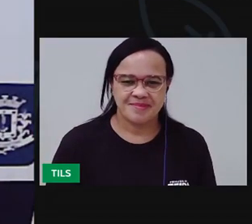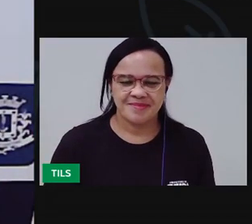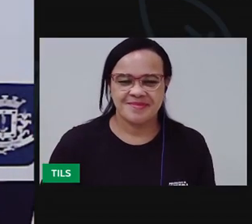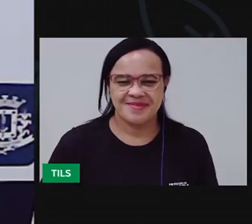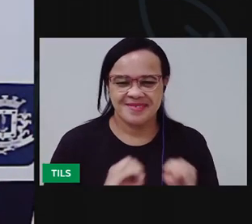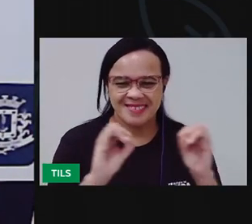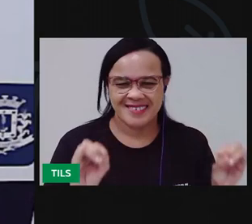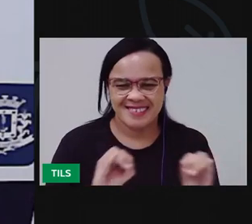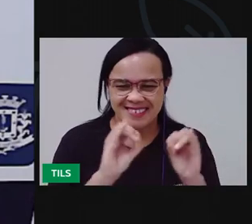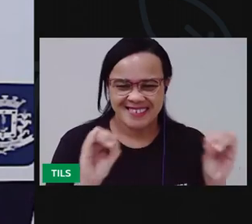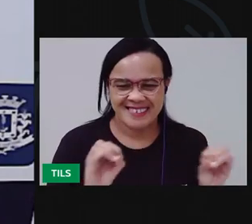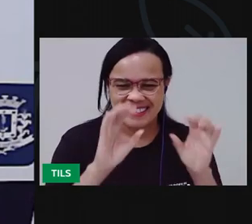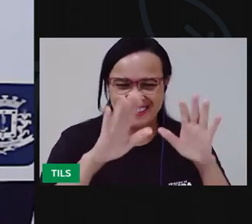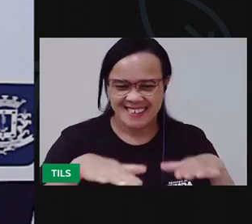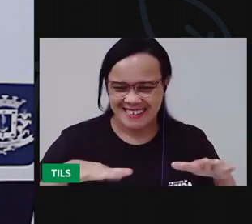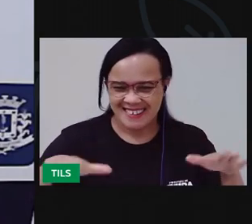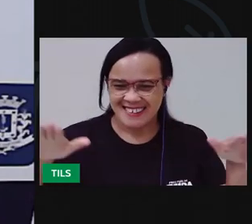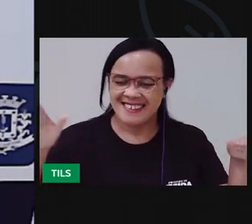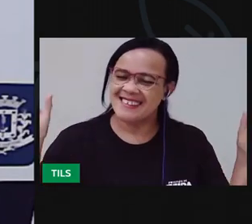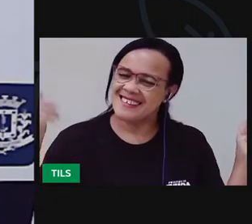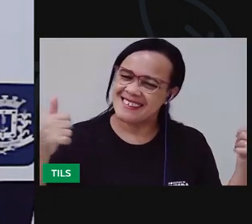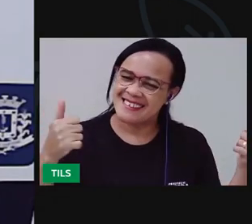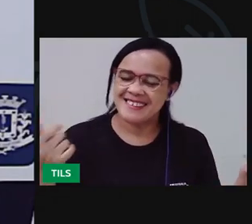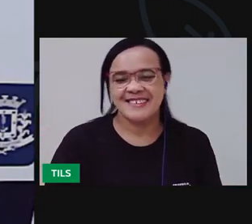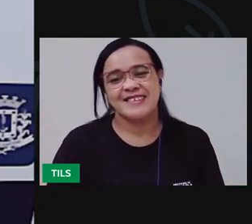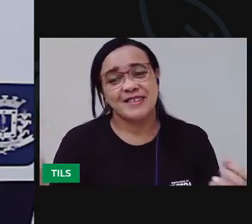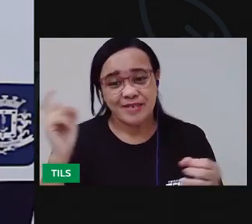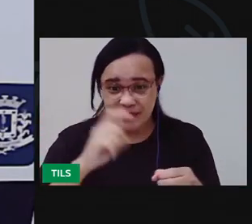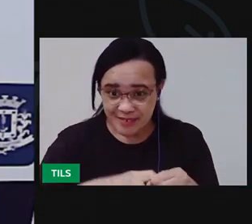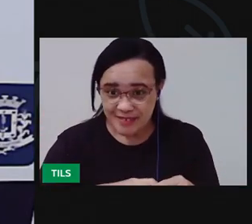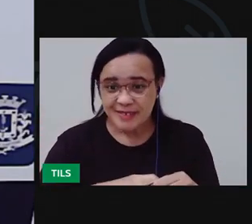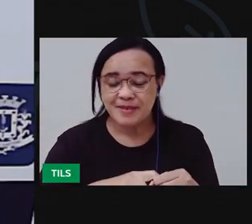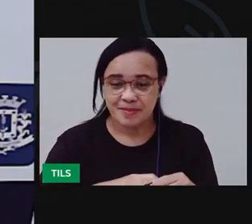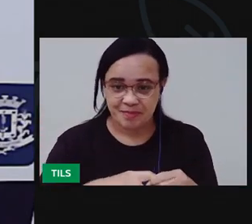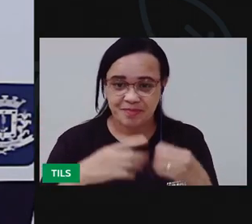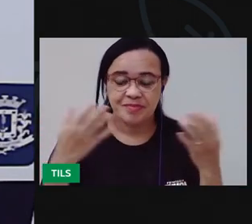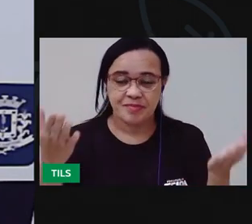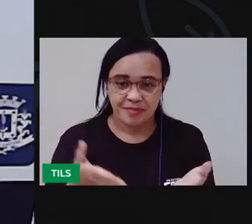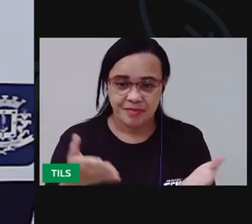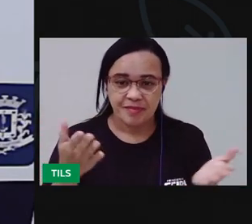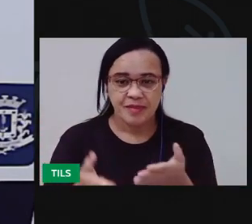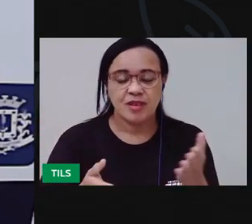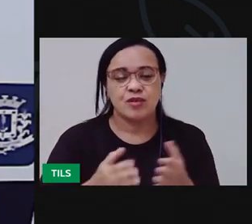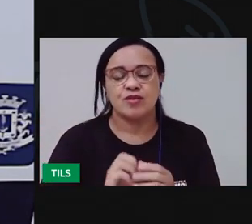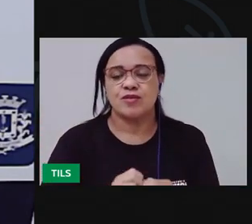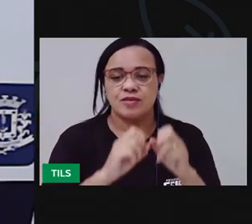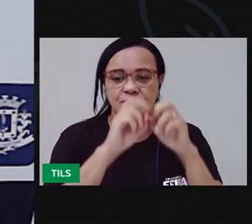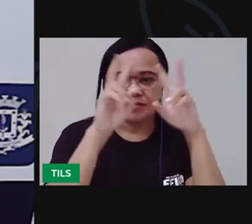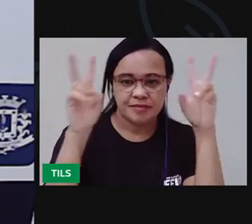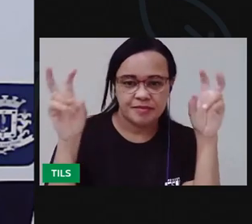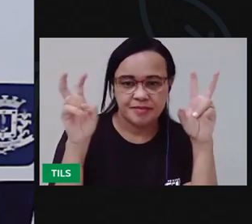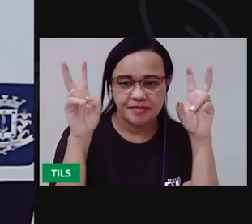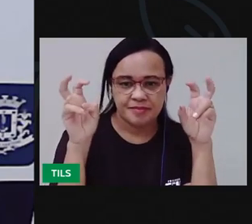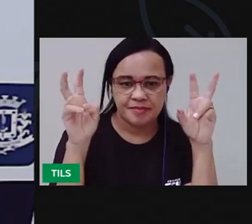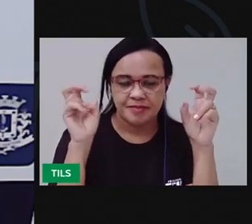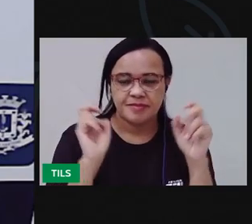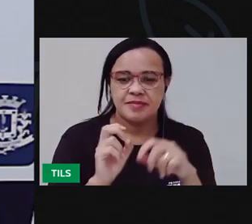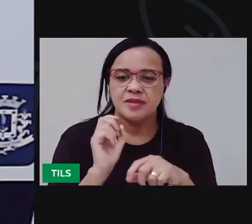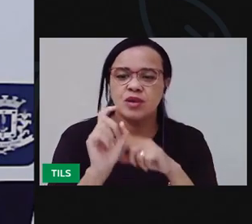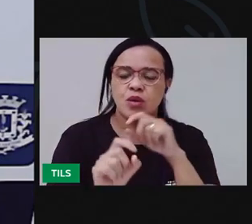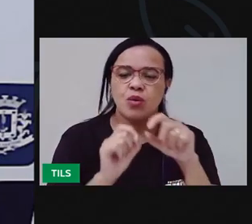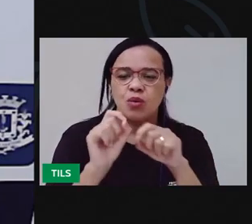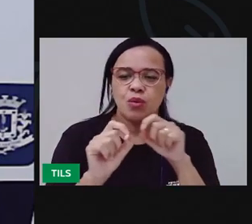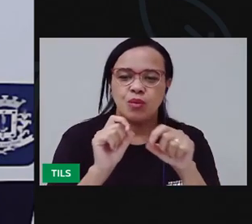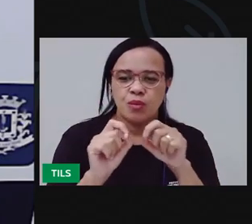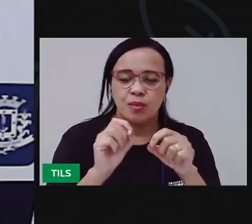Olá, crianças! Voltamos! Hoje nós vamos trabalhar a aula de